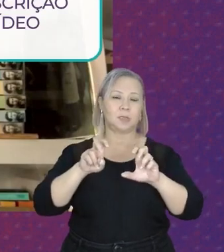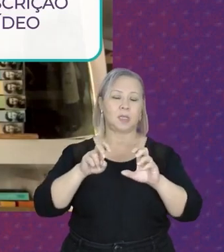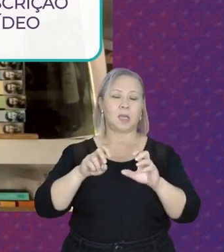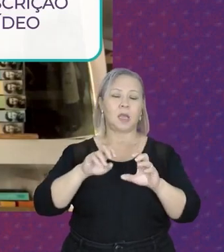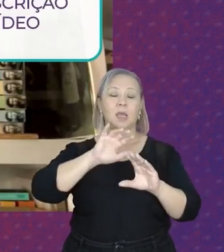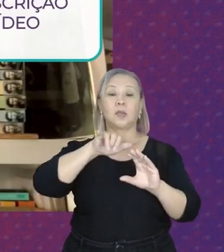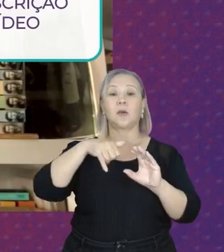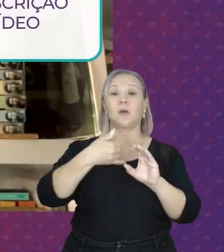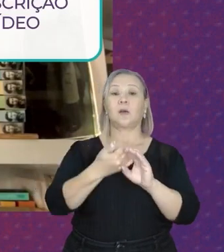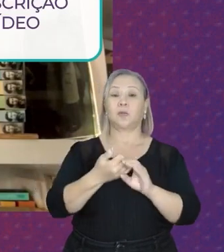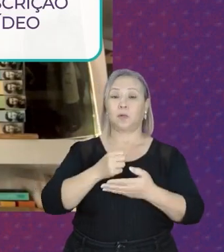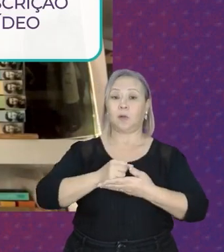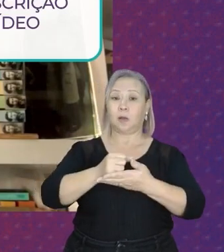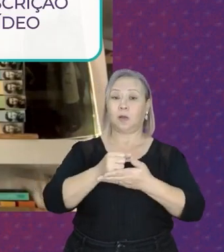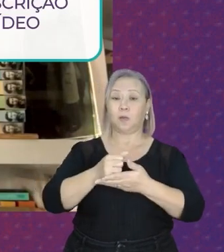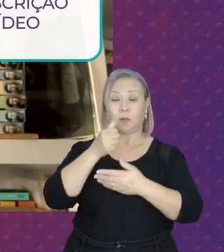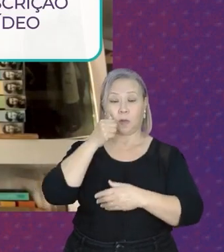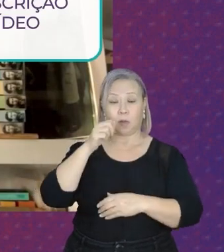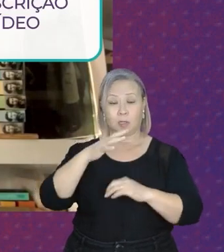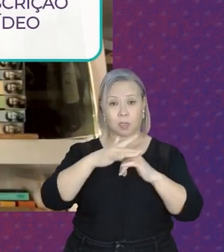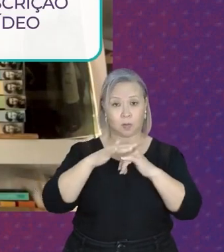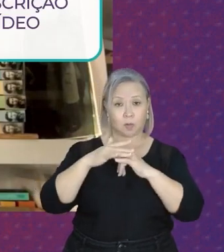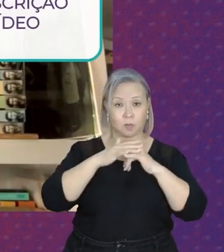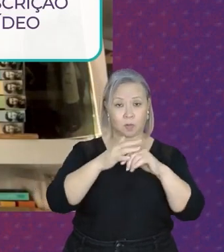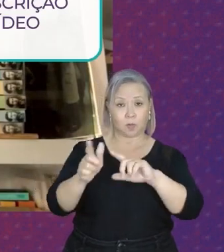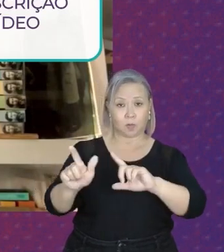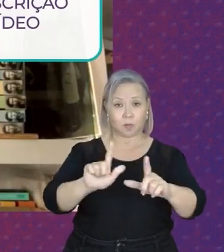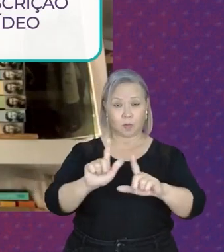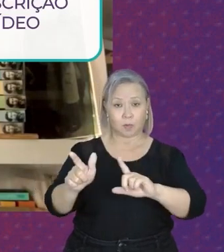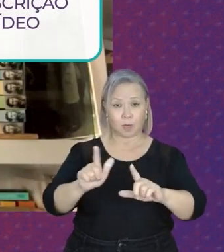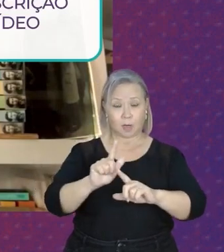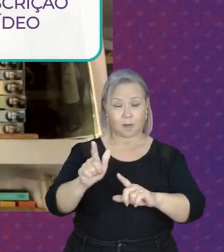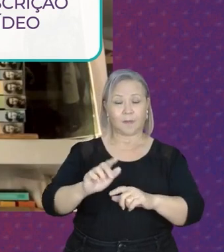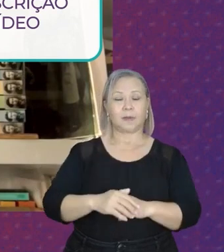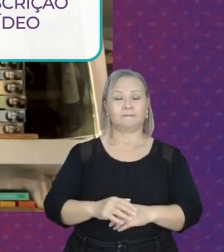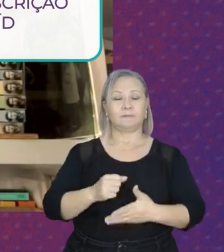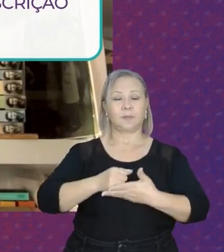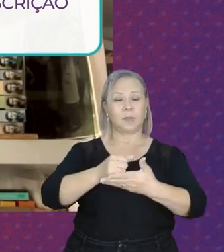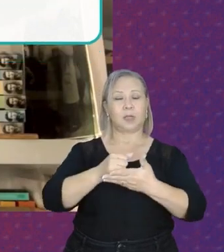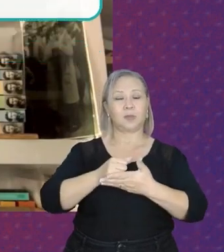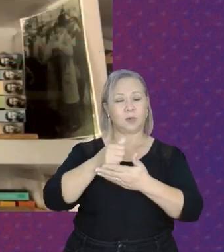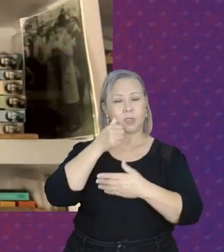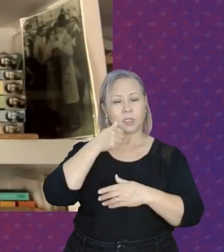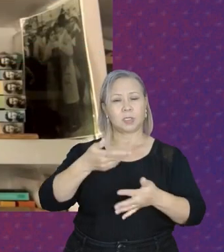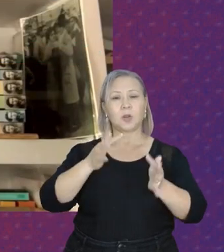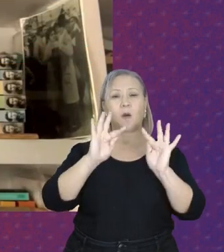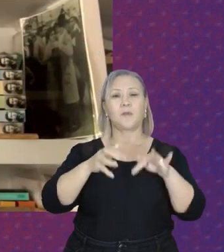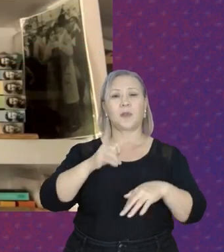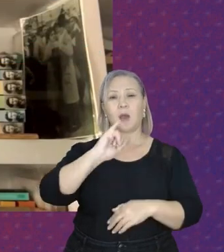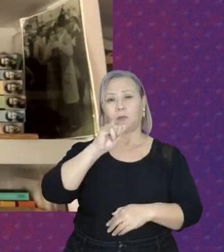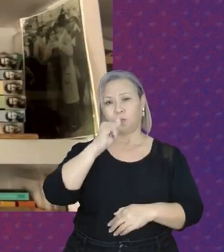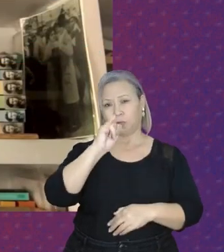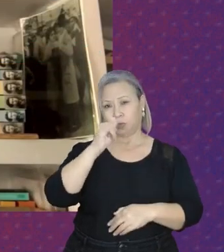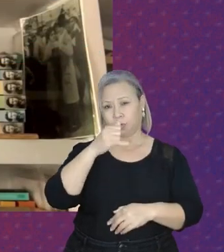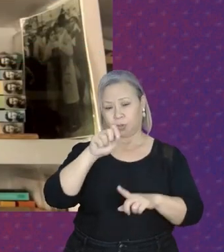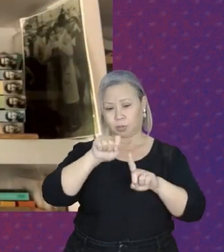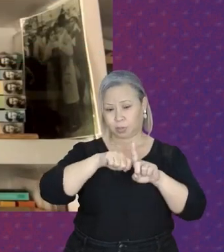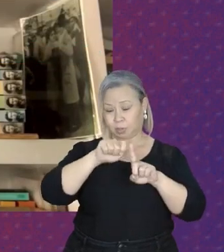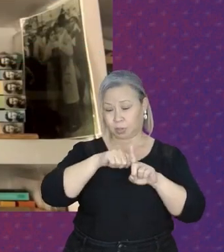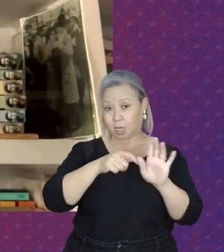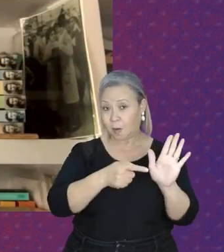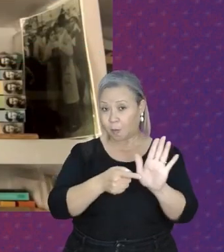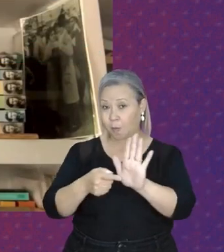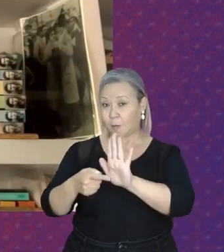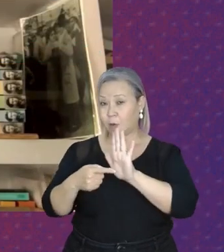disponíveis no YouTube, na TV Elas por Elas, desde o final de janeiro. E eles mostraram algo muito